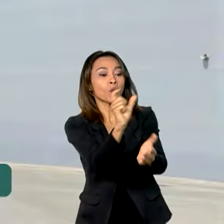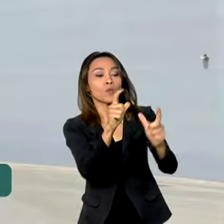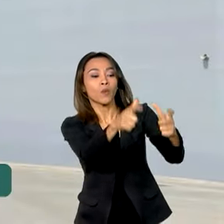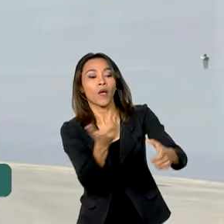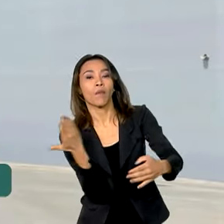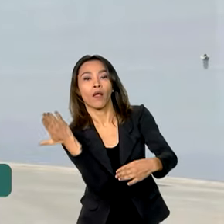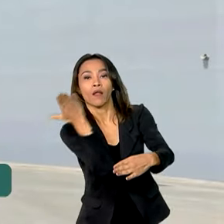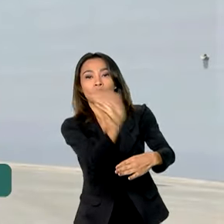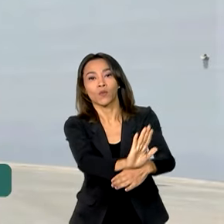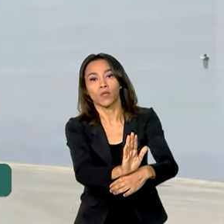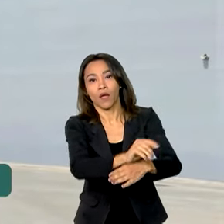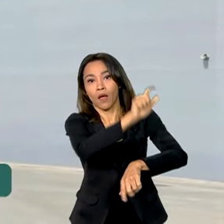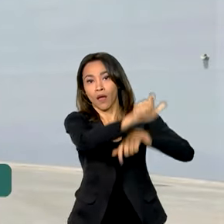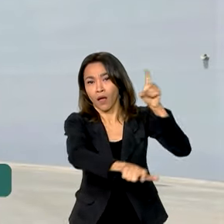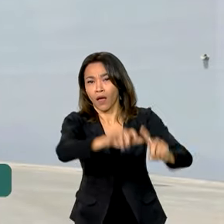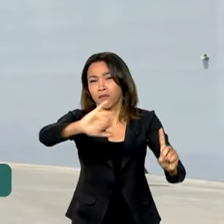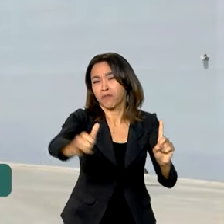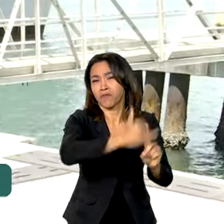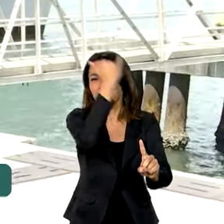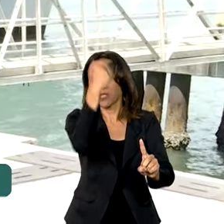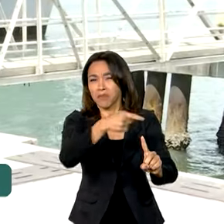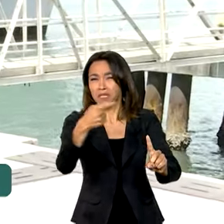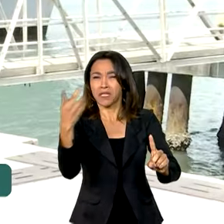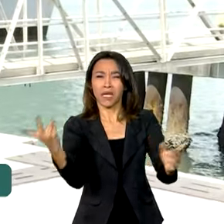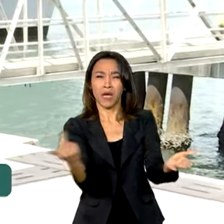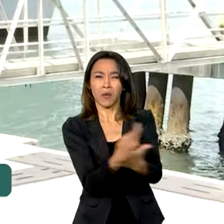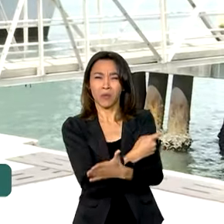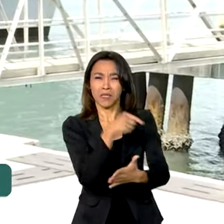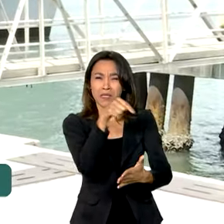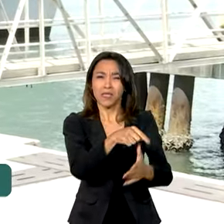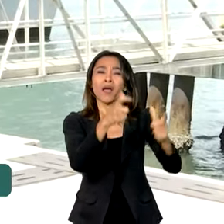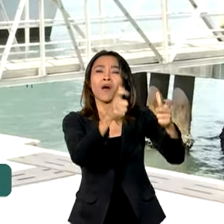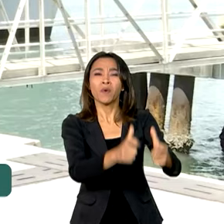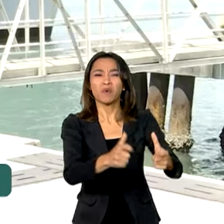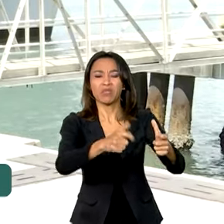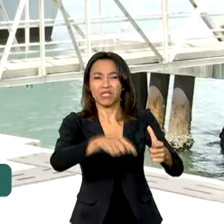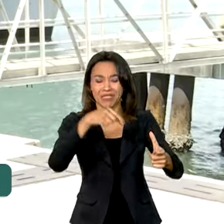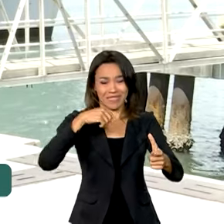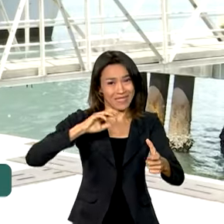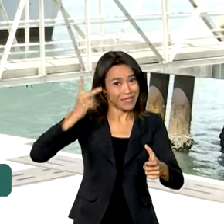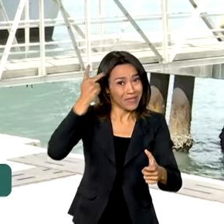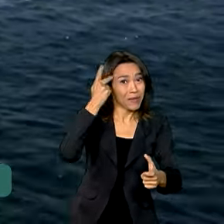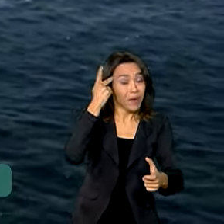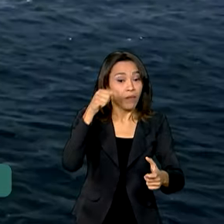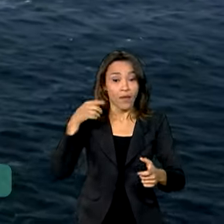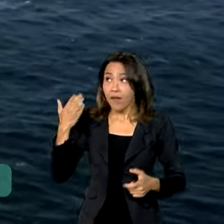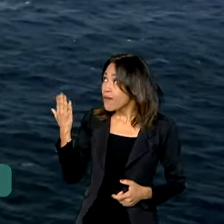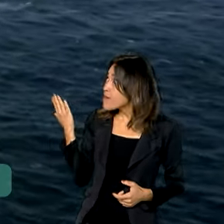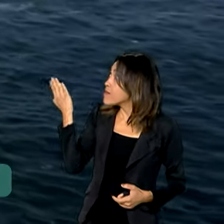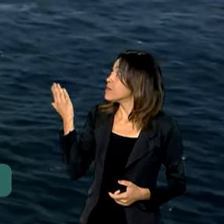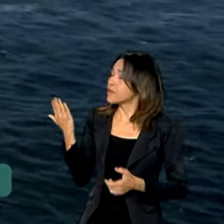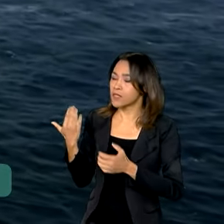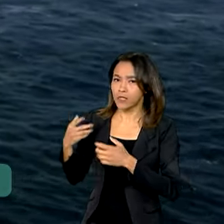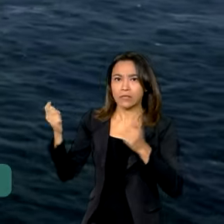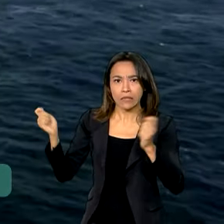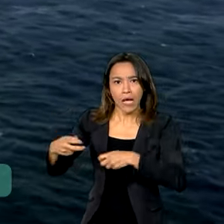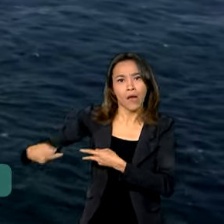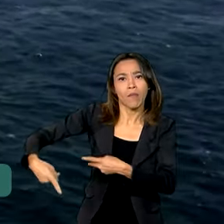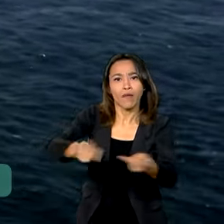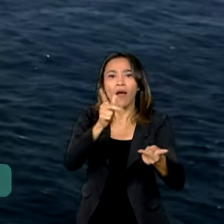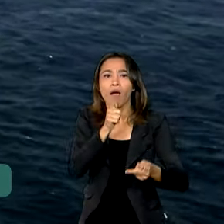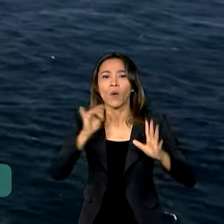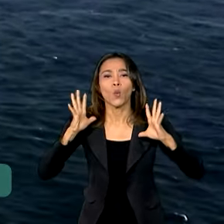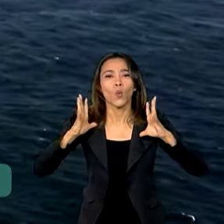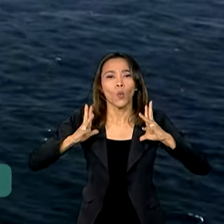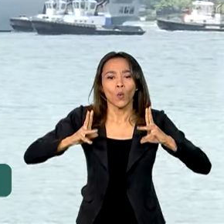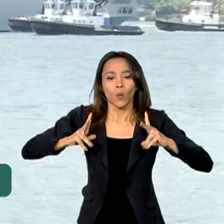no socorro às vítimas da tragédia que devastou o litoral norte de São Paulo. O navio tem capacidade de produzir água potável.